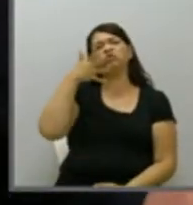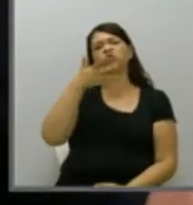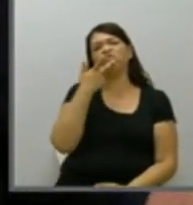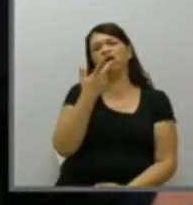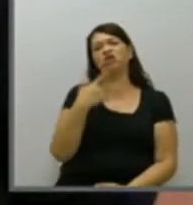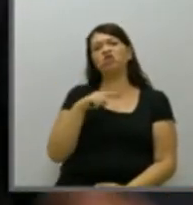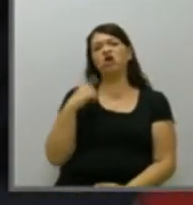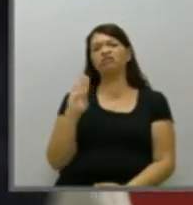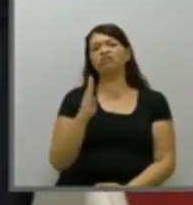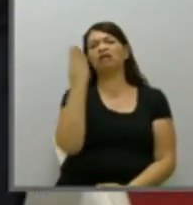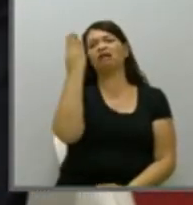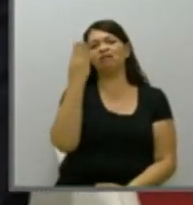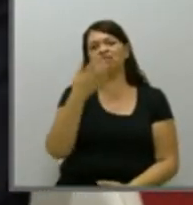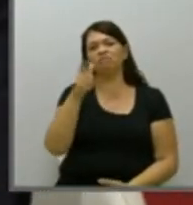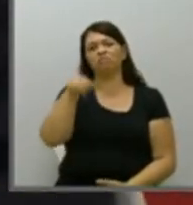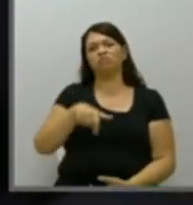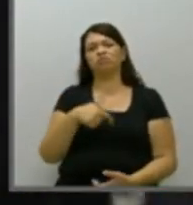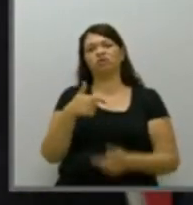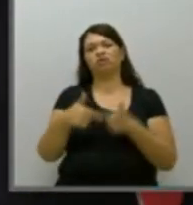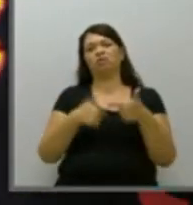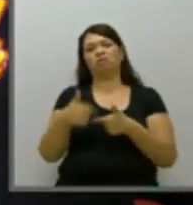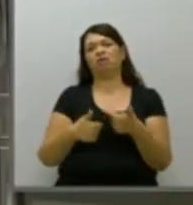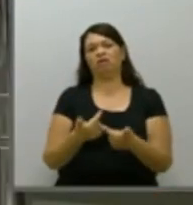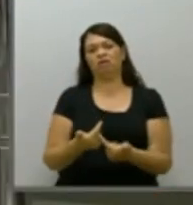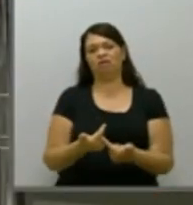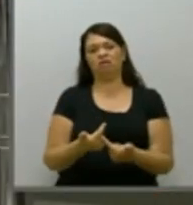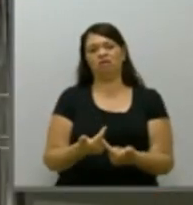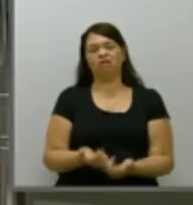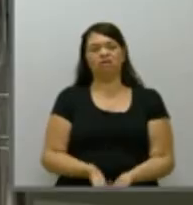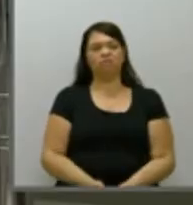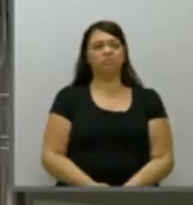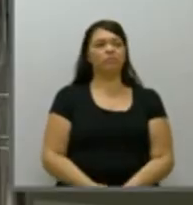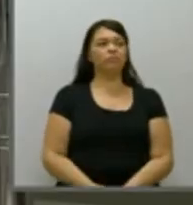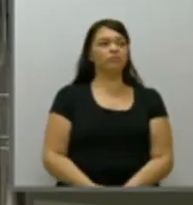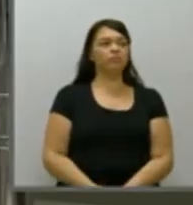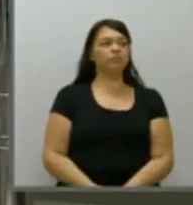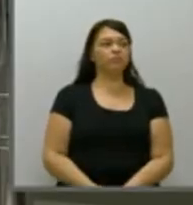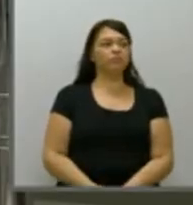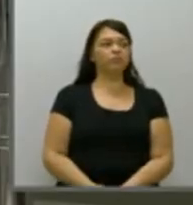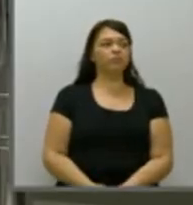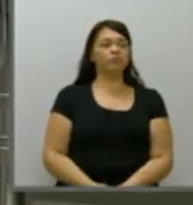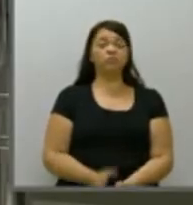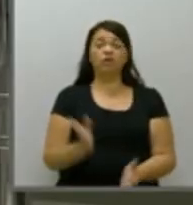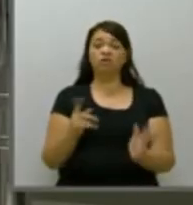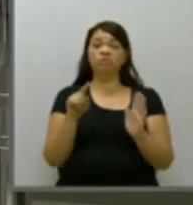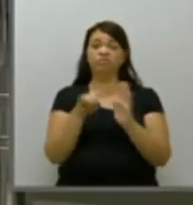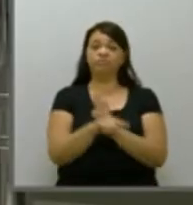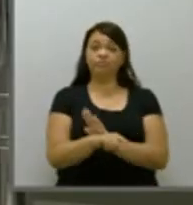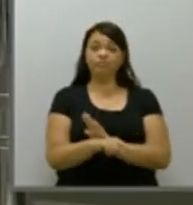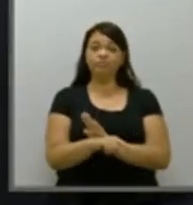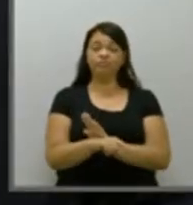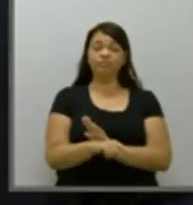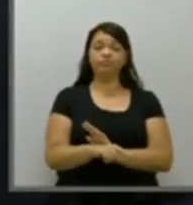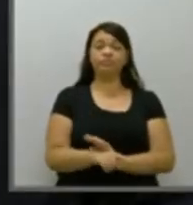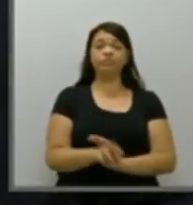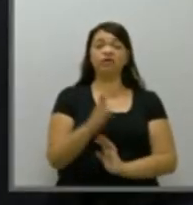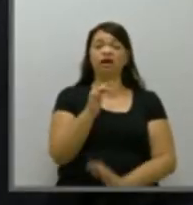traindo os trabalhadores. Eu acho tu que está traindo com esse discurso. senhor tem 30 segundos agora para perguntar obrigatoriamente para o candidato Rafael.